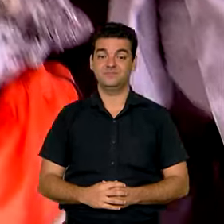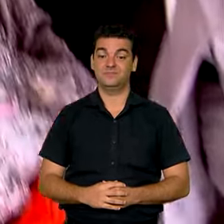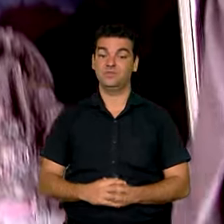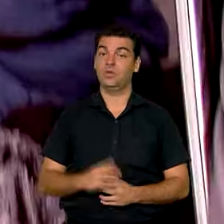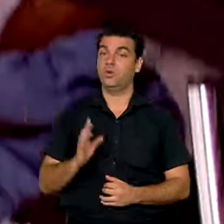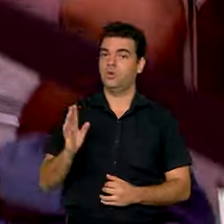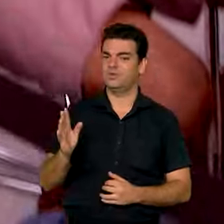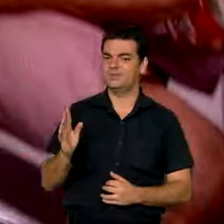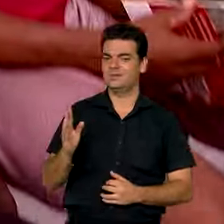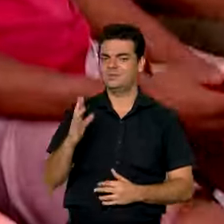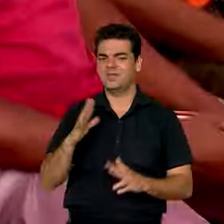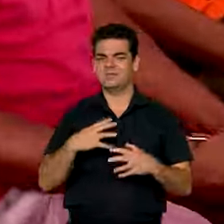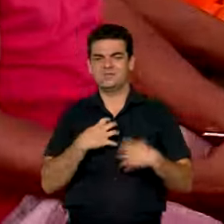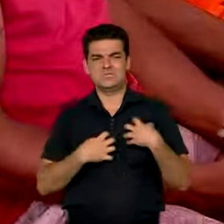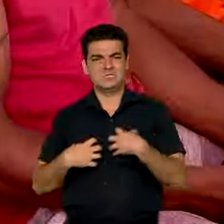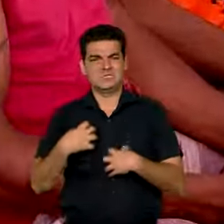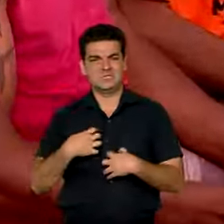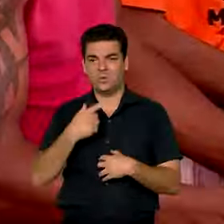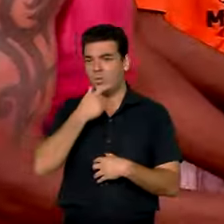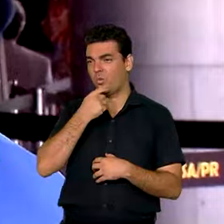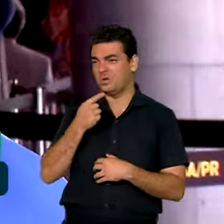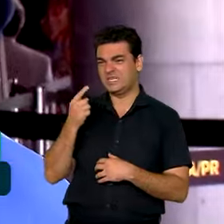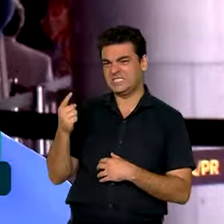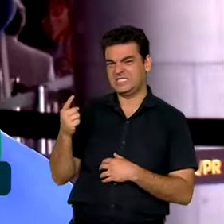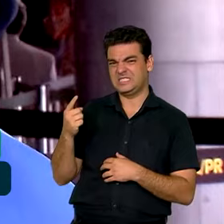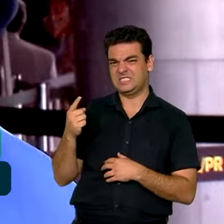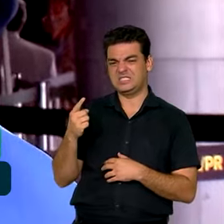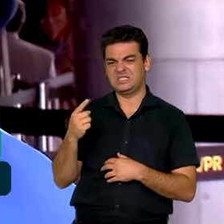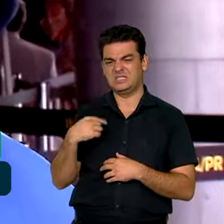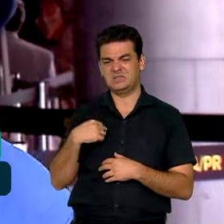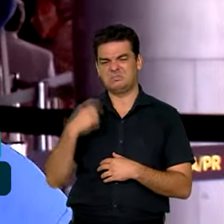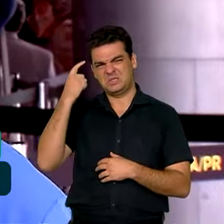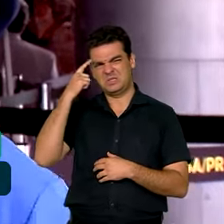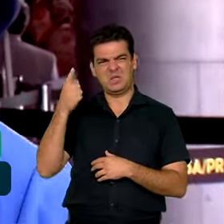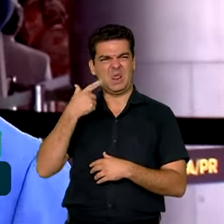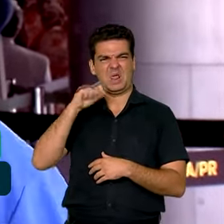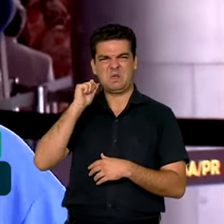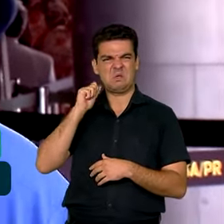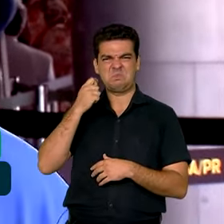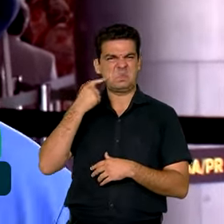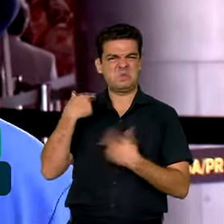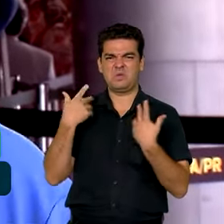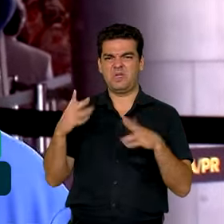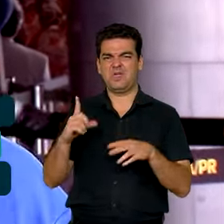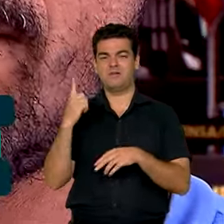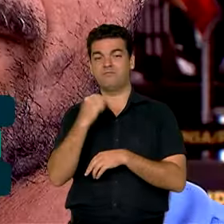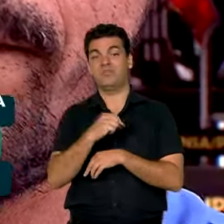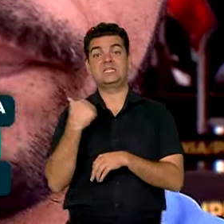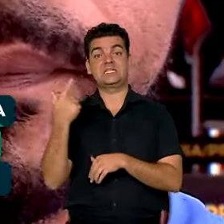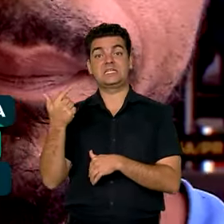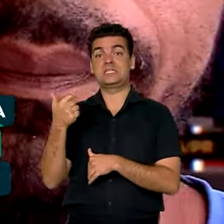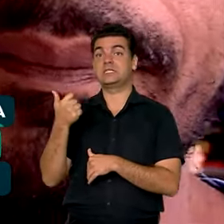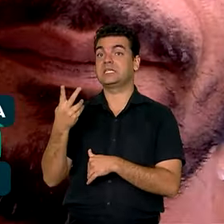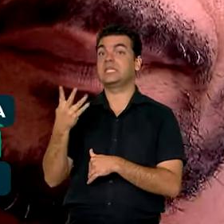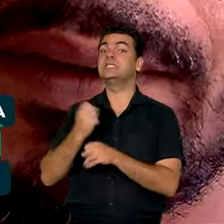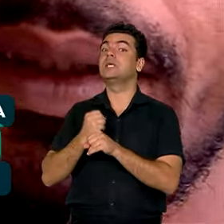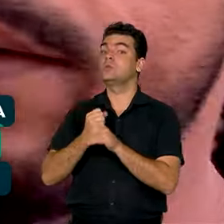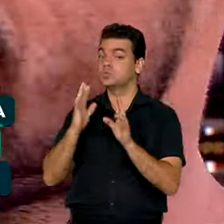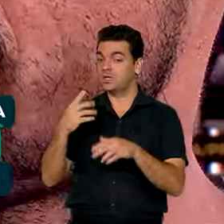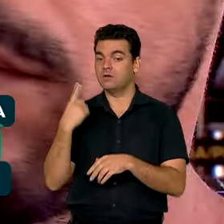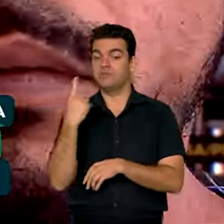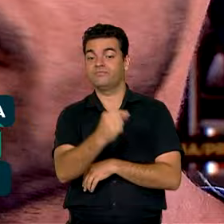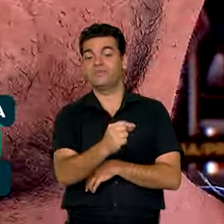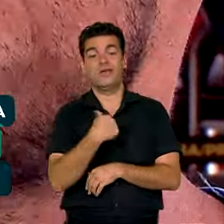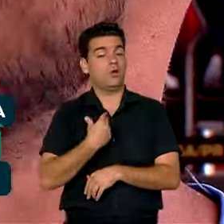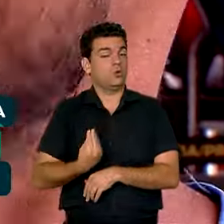Uma desilusão amorosa fez com que Cristiano deixasse o estado de Alagoas há 13 anos. Desde então, ele